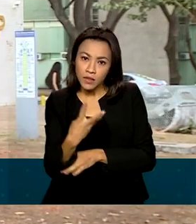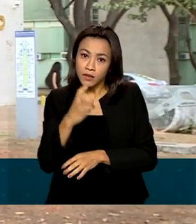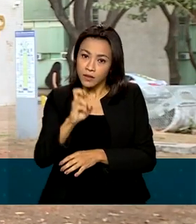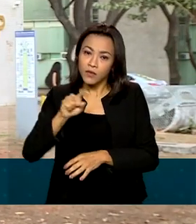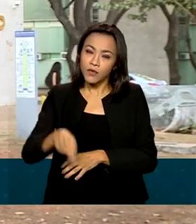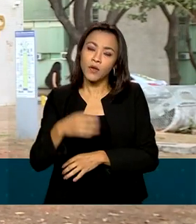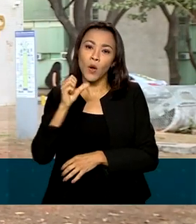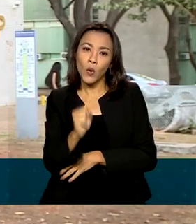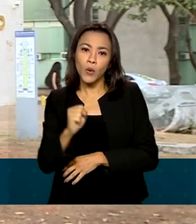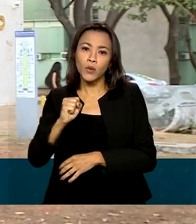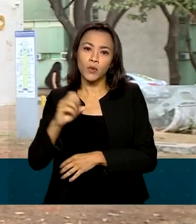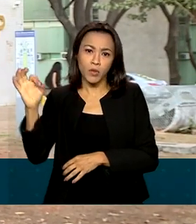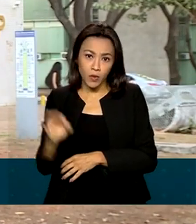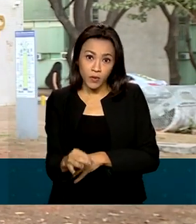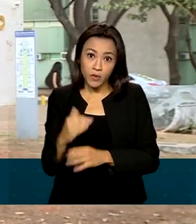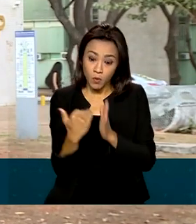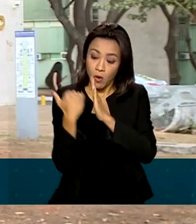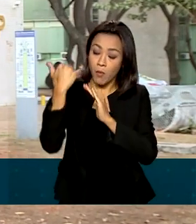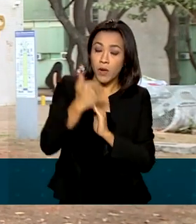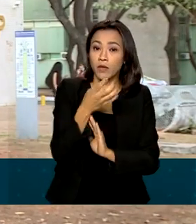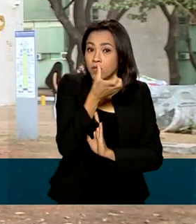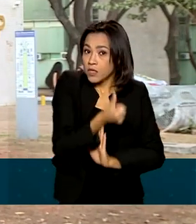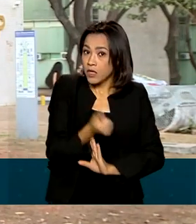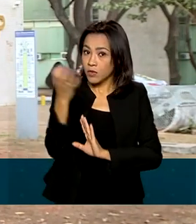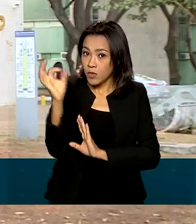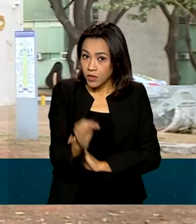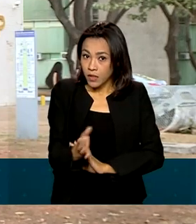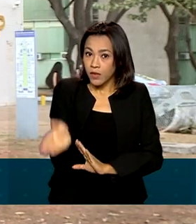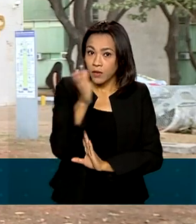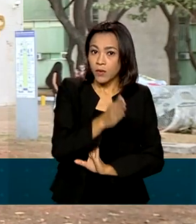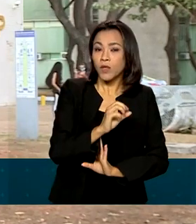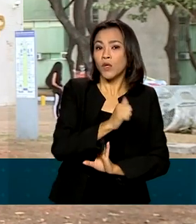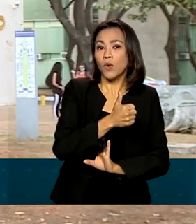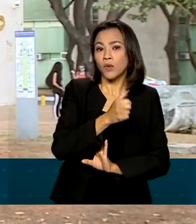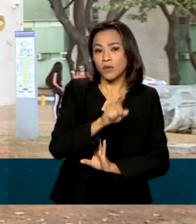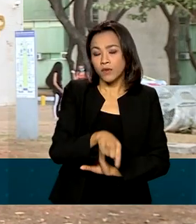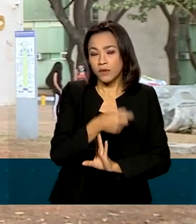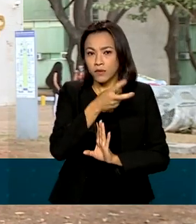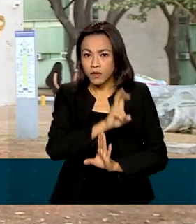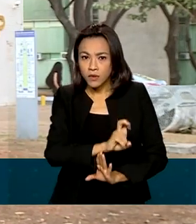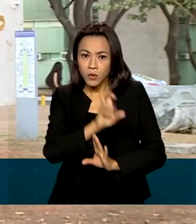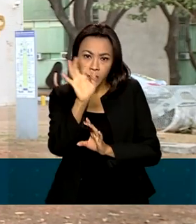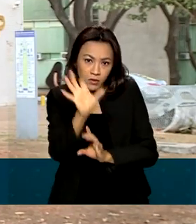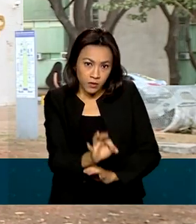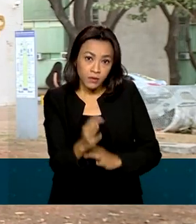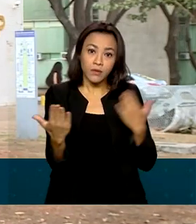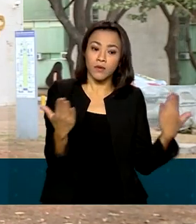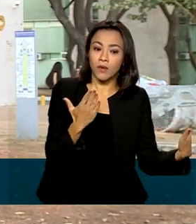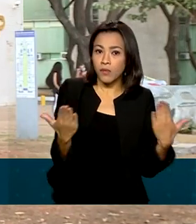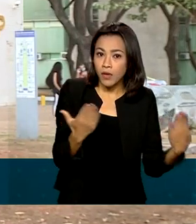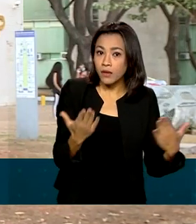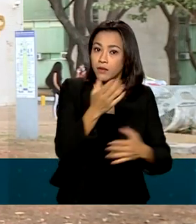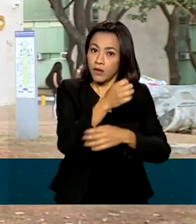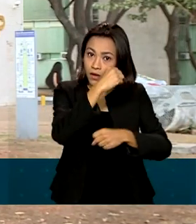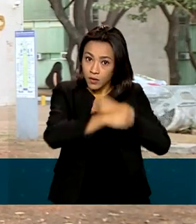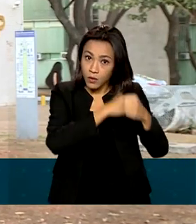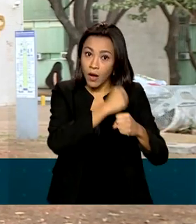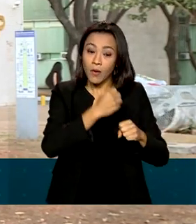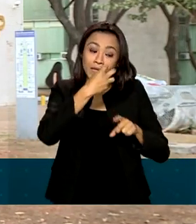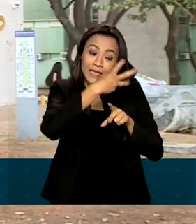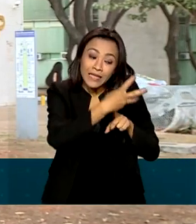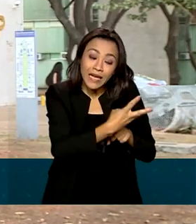,6% em relação ao trimestre anterior e de 11,5% na comparação anual, ou seja, 3